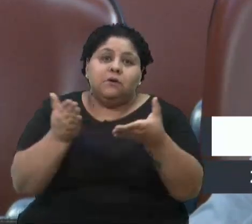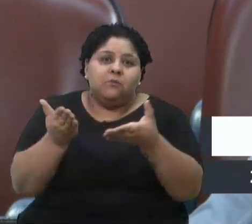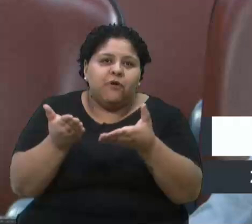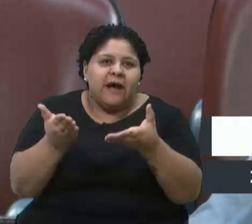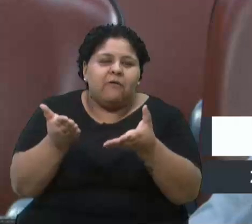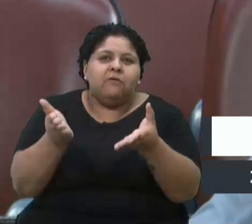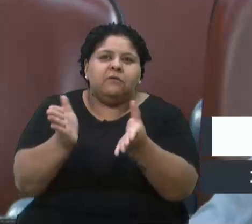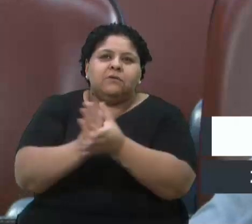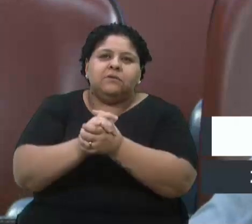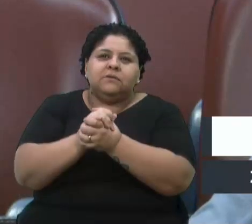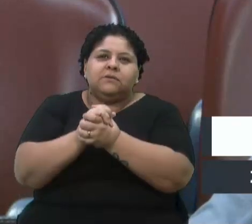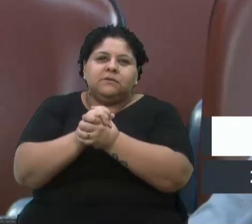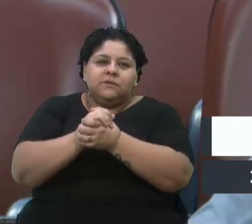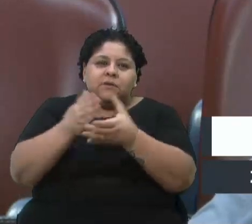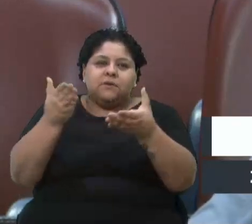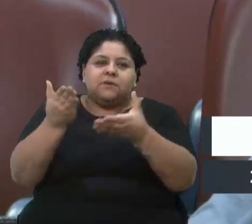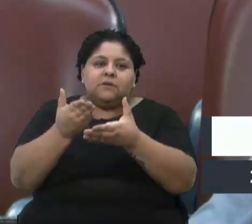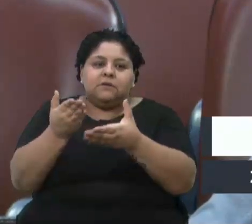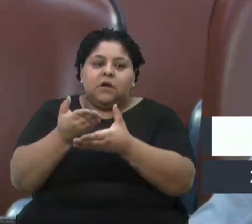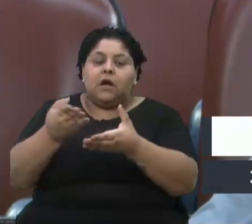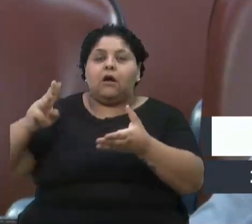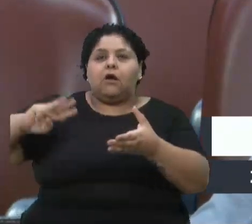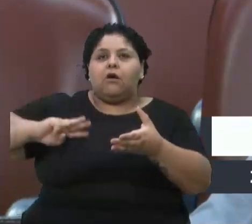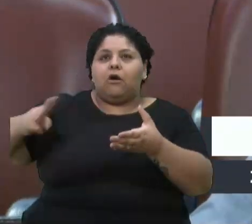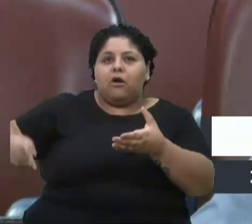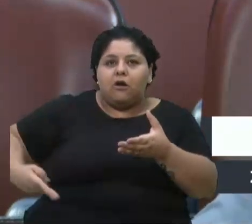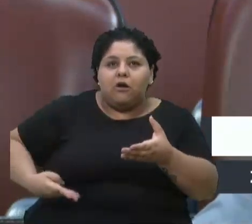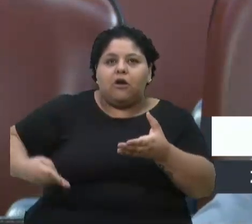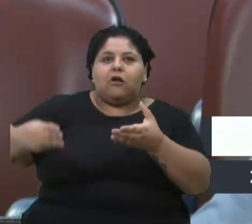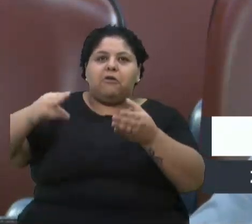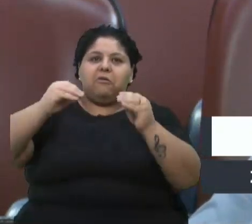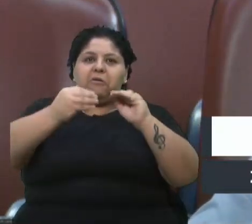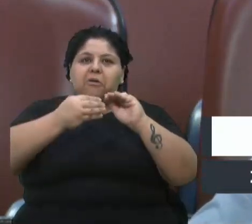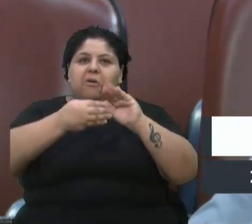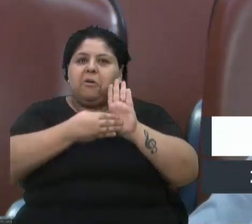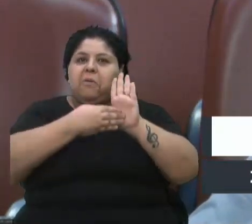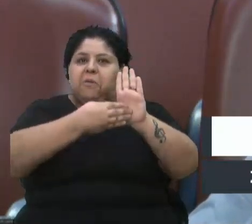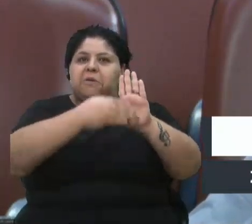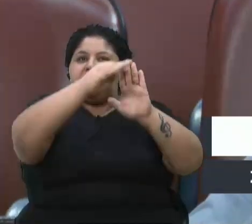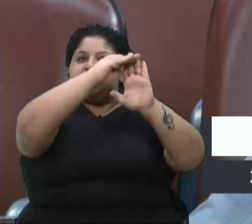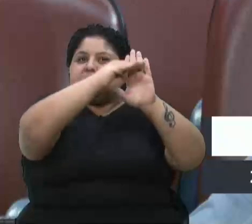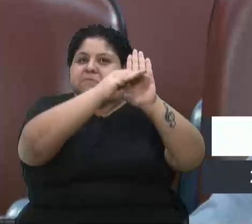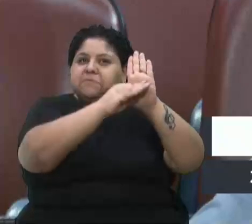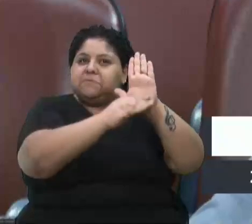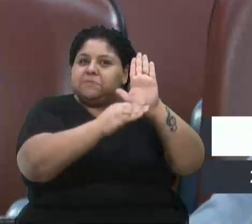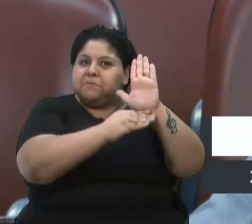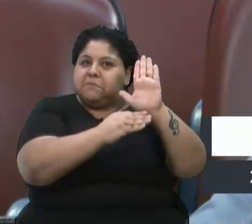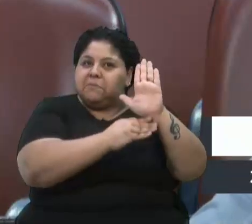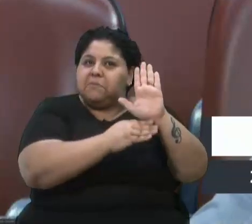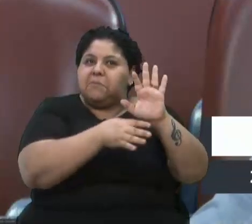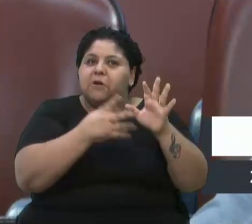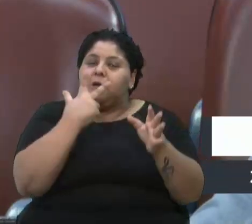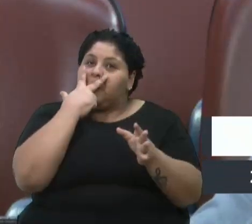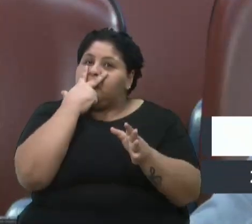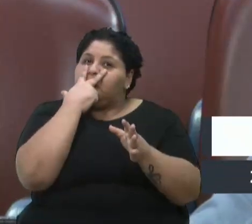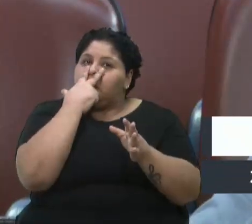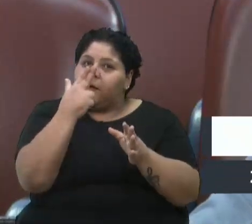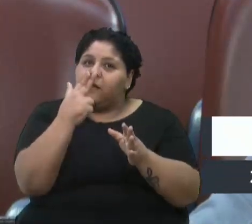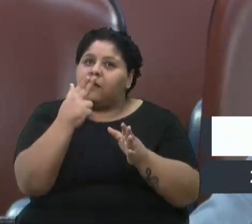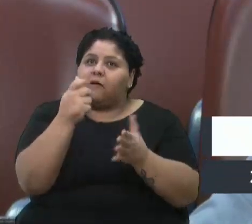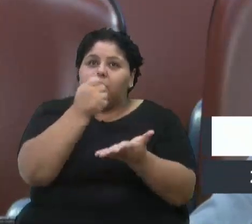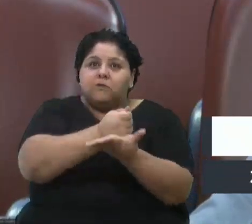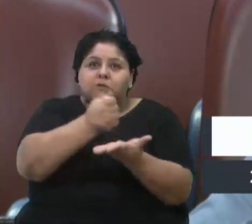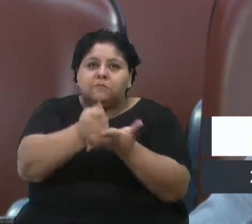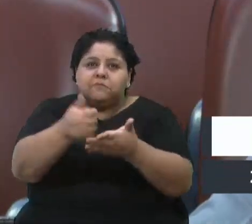tem mais é que não ficar mandando carta para a vereadora, é fiscalizar a UPA, que eles façam o contrato conforme tem apontamento de uma servidora, Patrícia Mejolara,